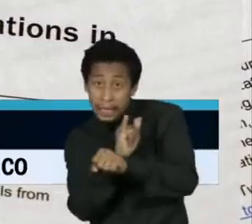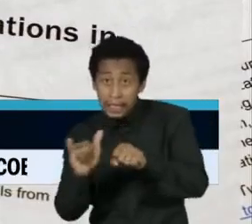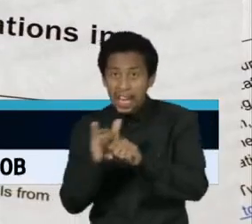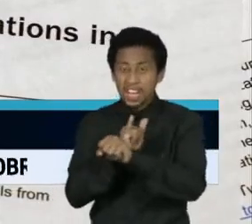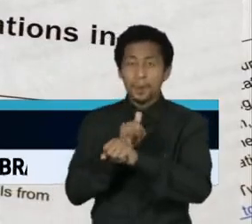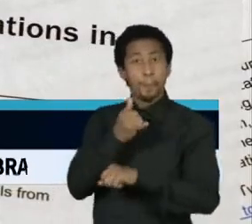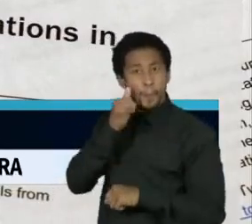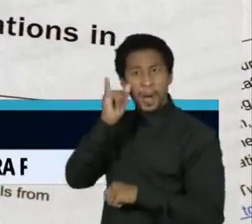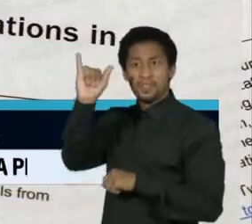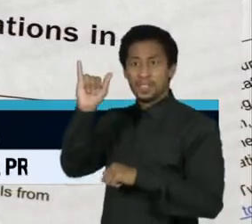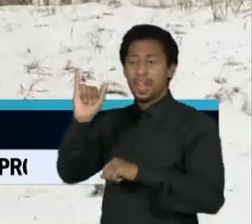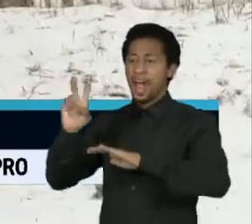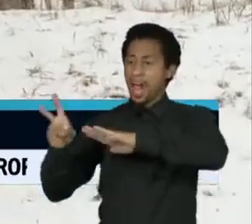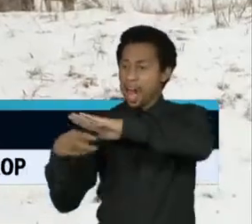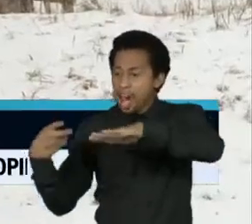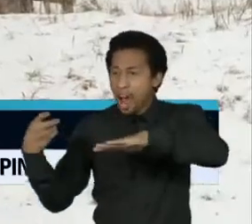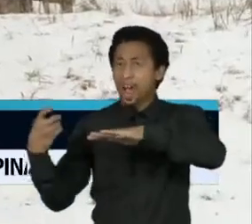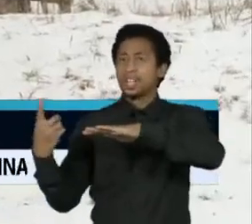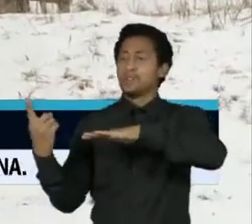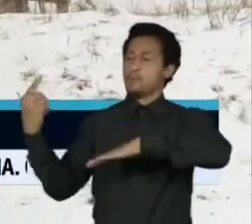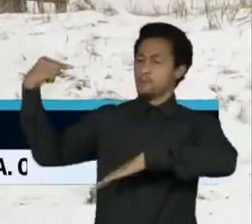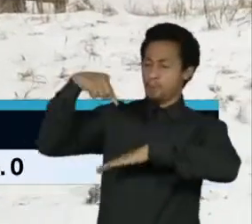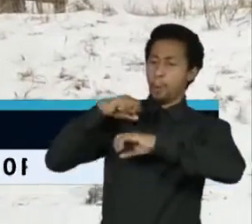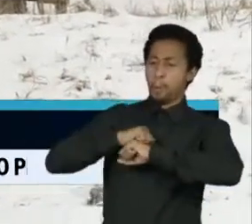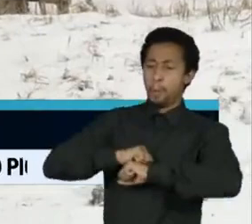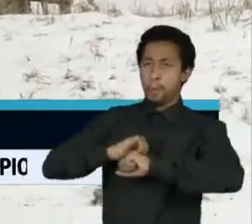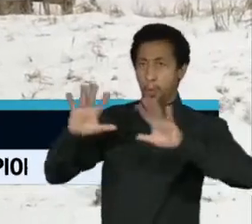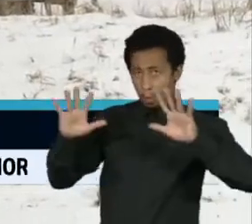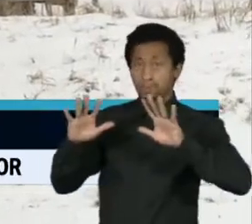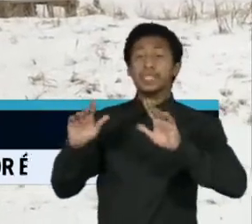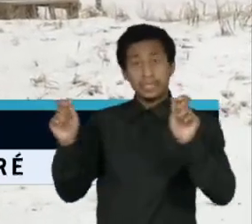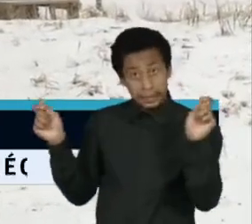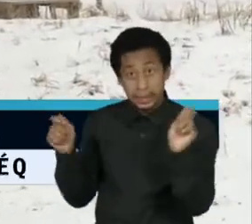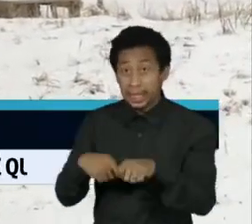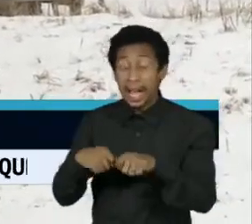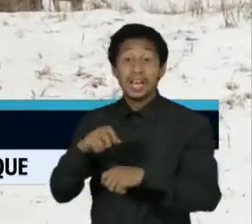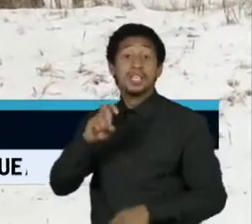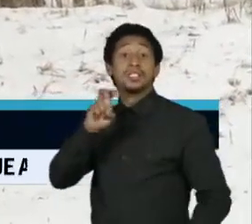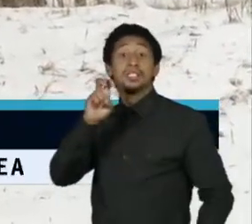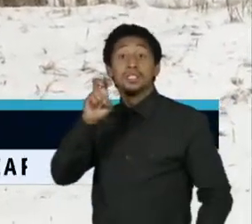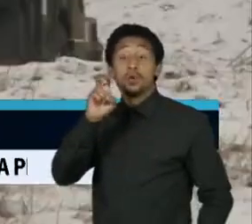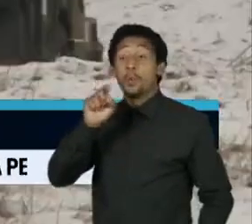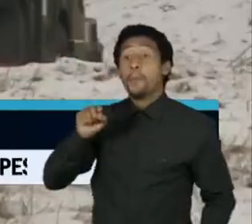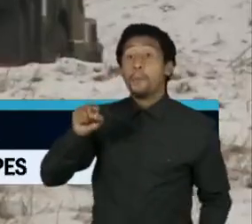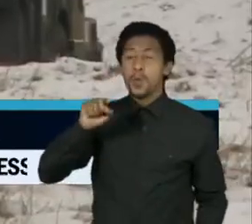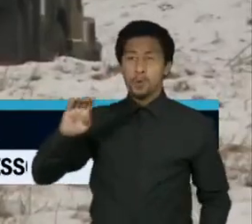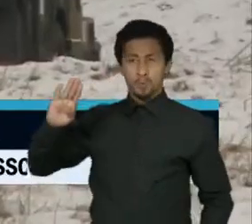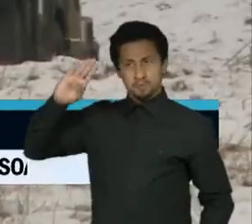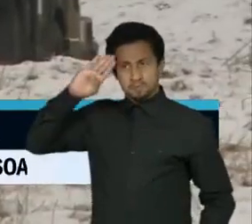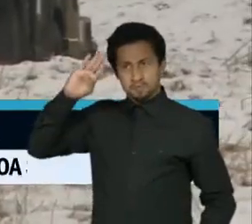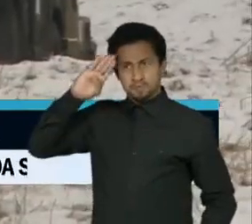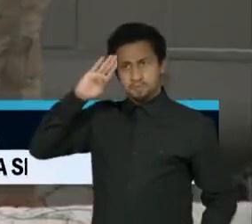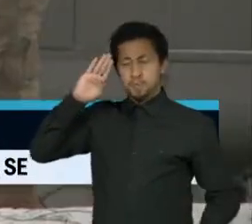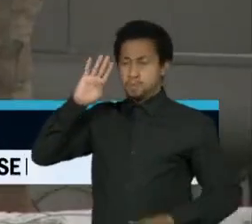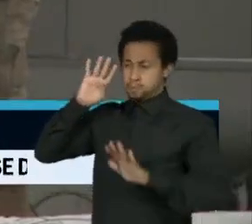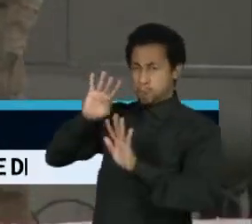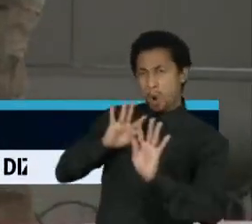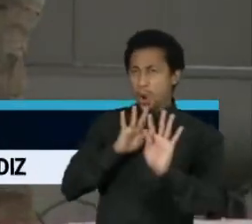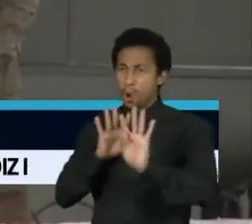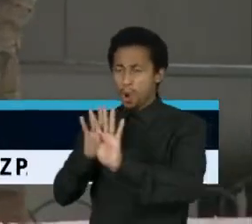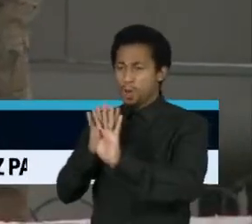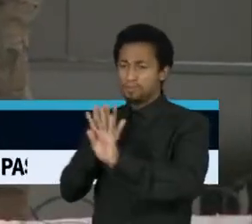cyber-ataques. Uma capacidade de projeção rápida de até 5 mil militares para diferentes tipos de crises e